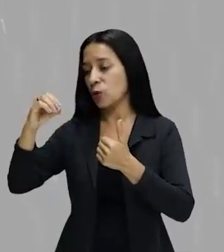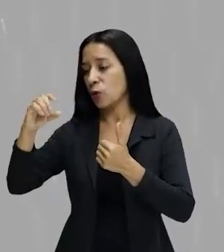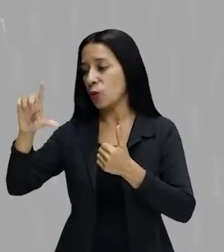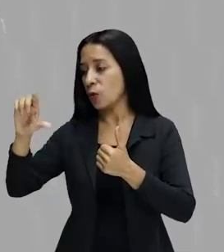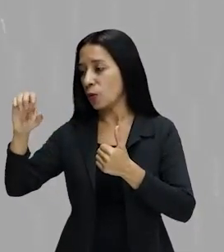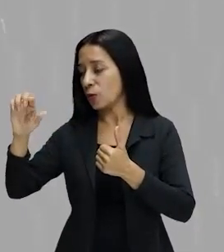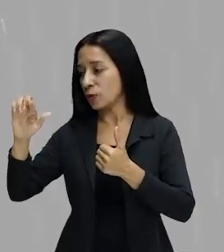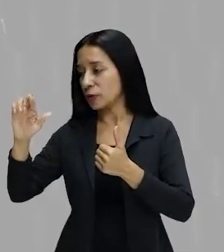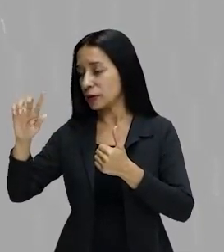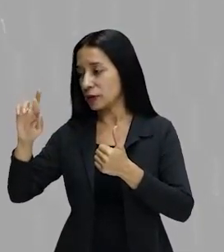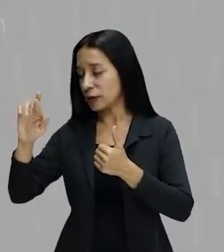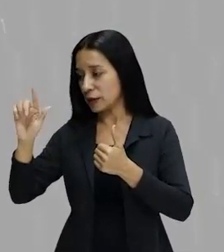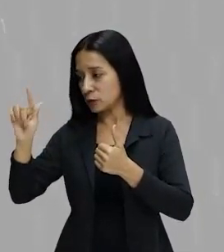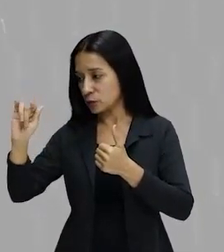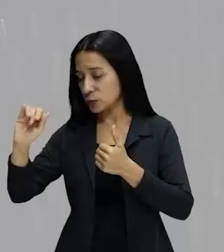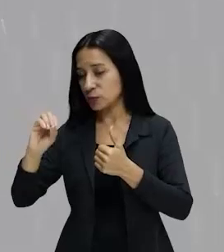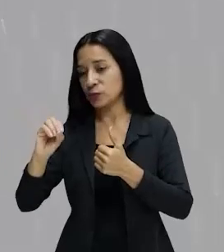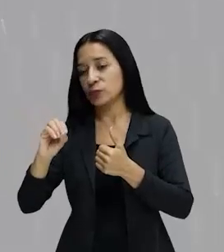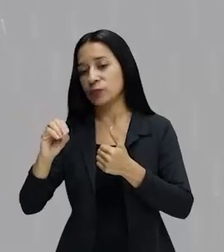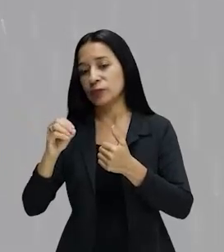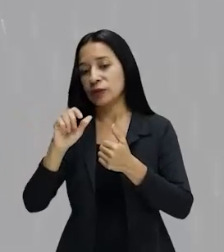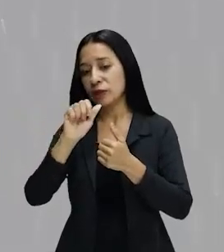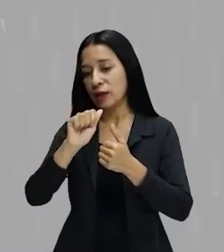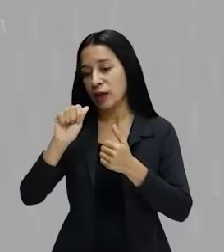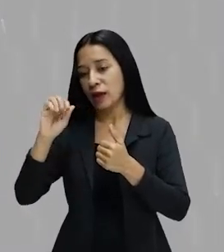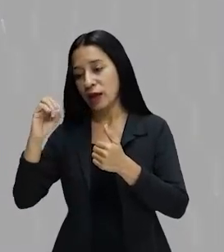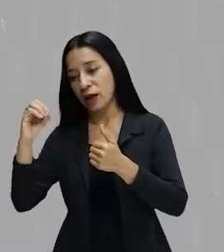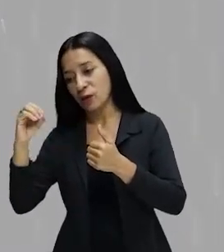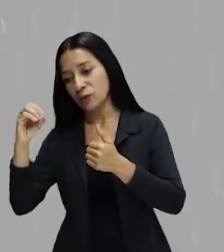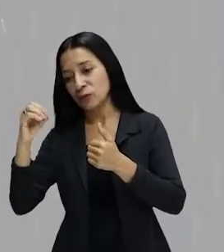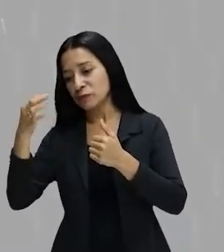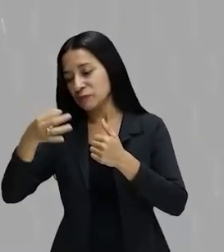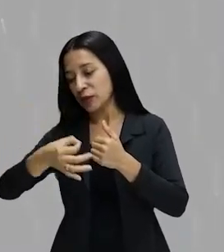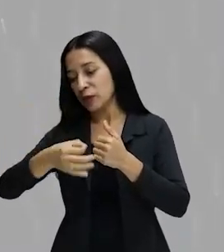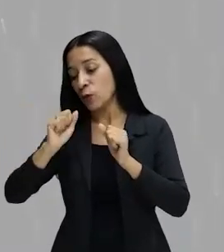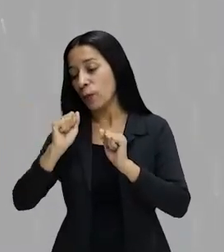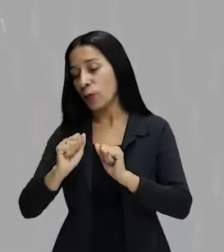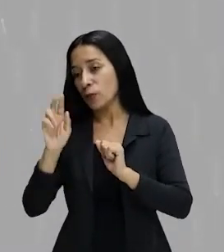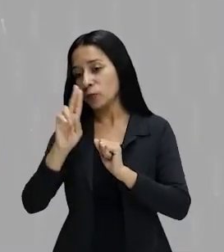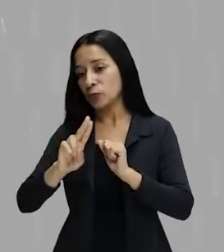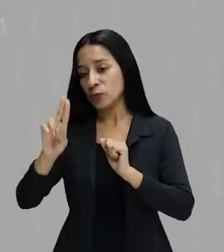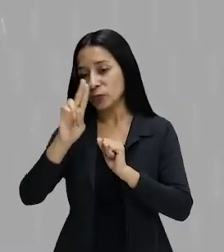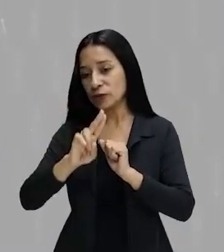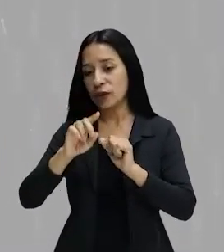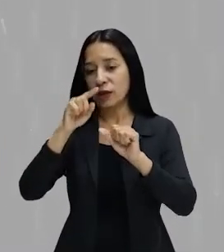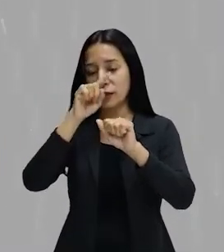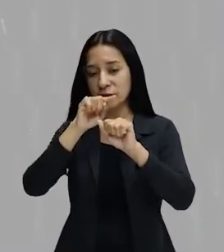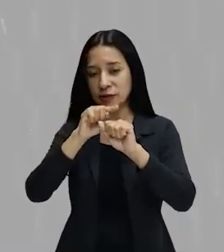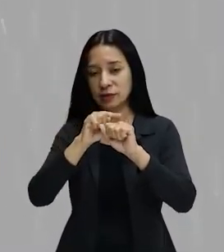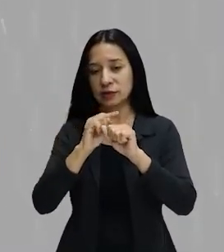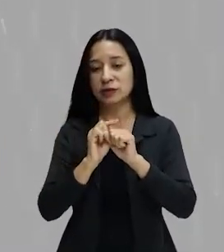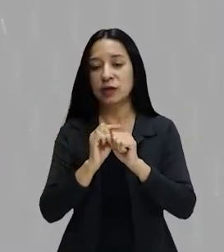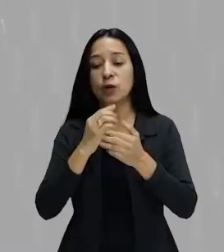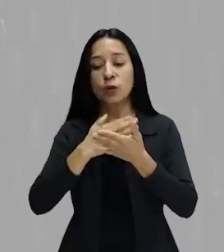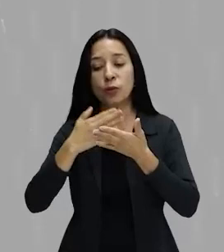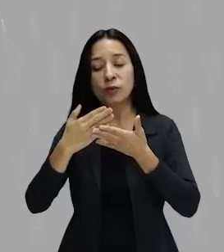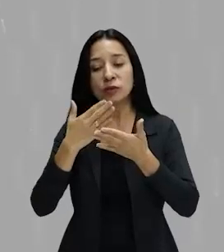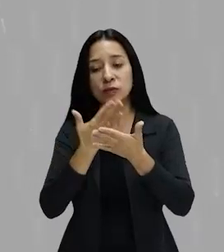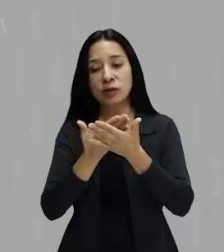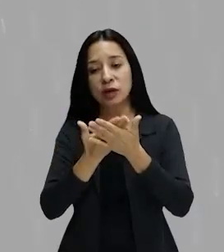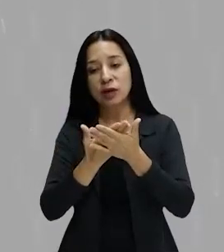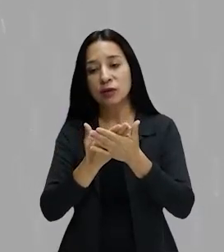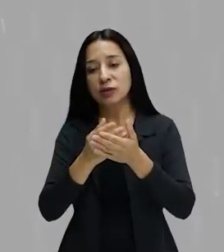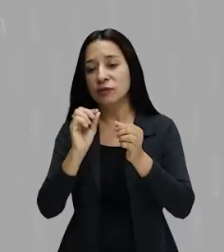e dou o ao certinho, aí eu sei que eu posso usar a crase. Então, comecei a nossa aula de hoje fazendo a leitura da crônica, fazendo essa